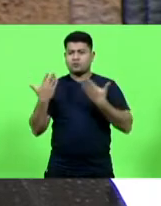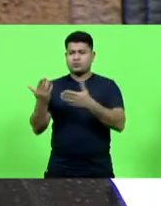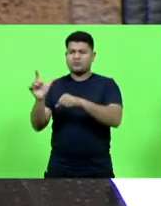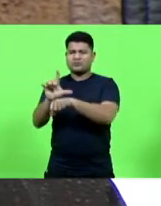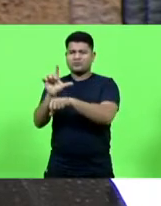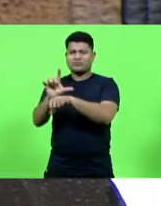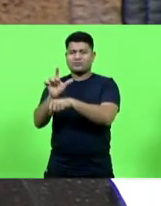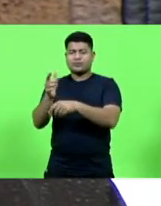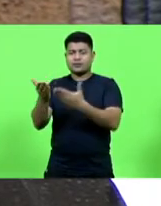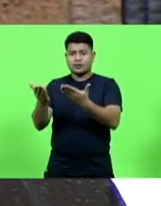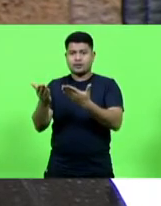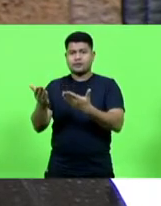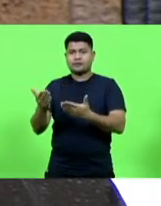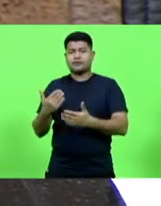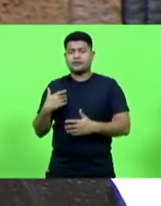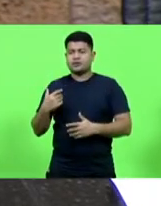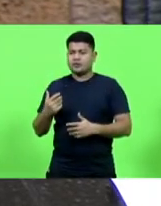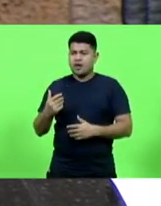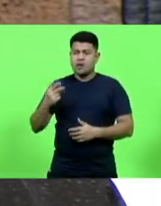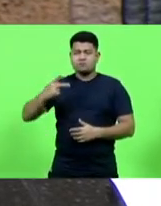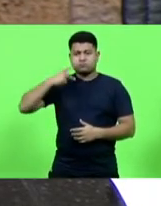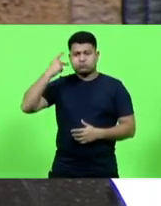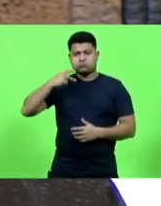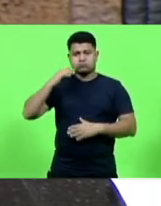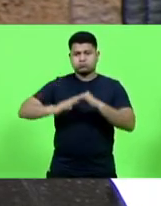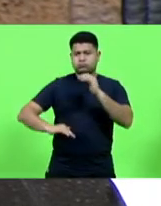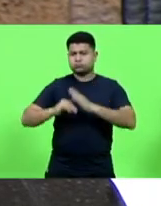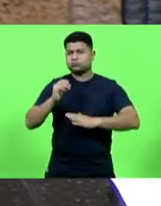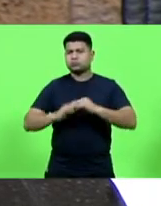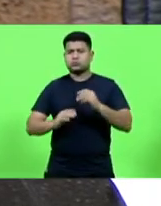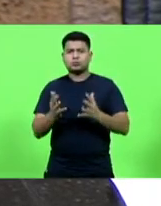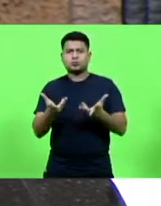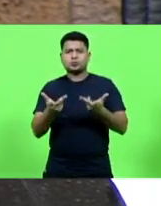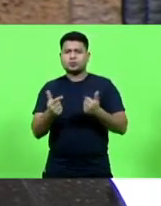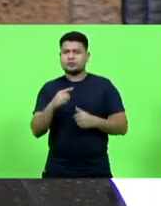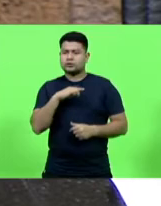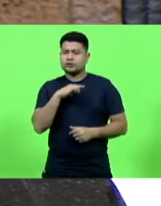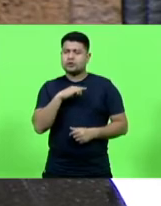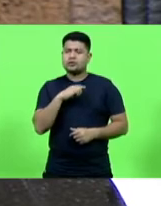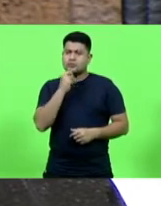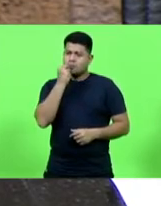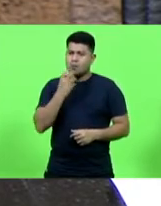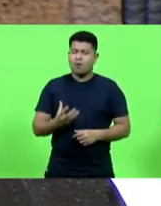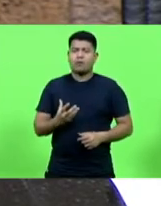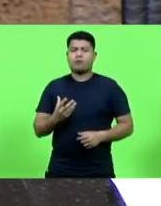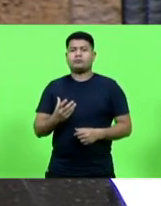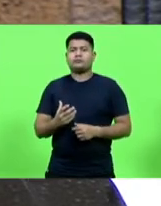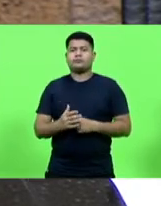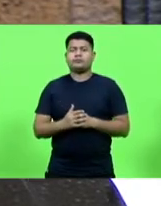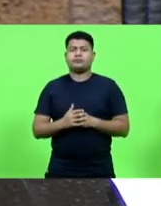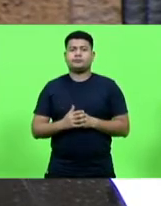parlamentar tão completo como Vossa Excelência aqui, trazendo assuntos tão pontuais e importantes para o Estado de Santa Catarina.